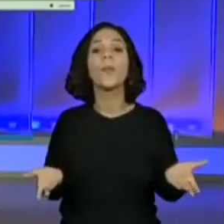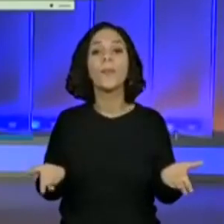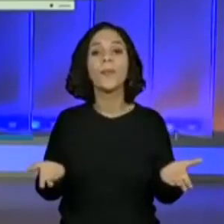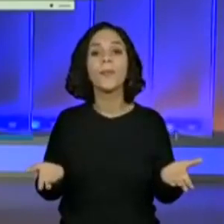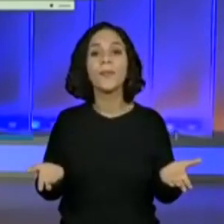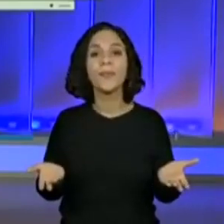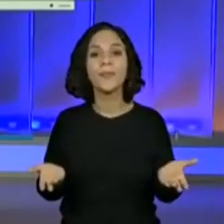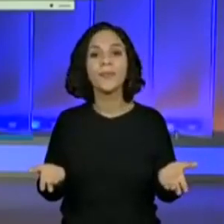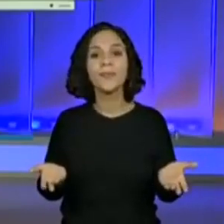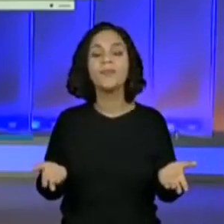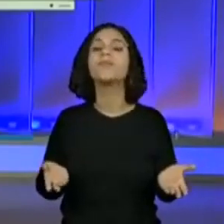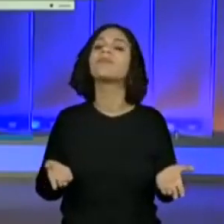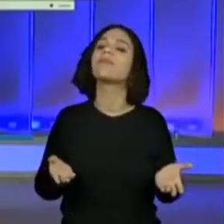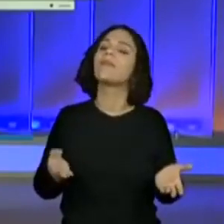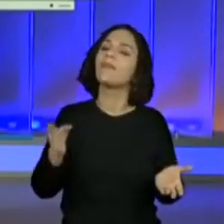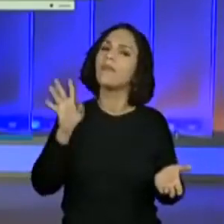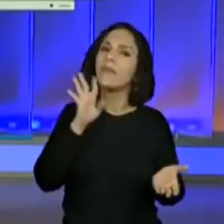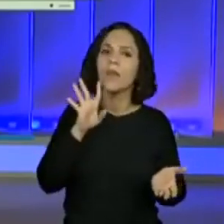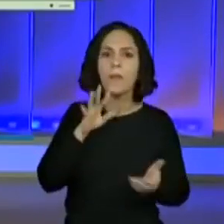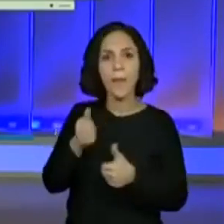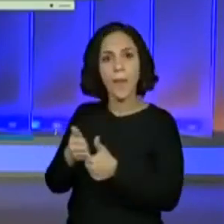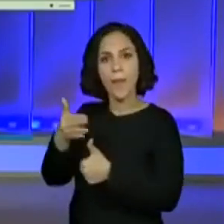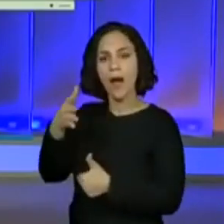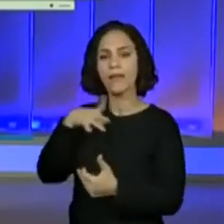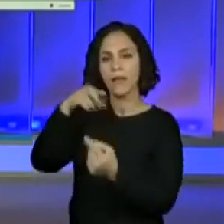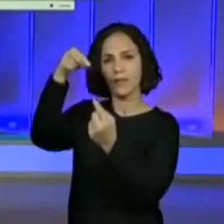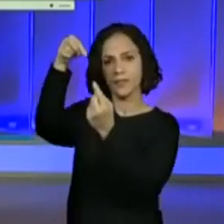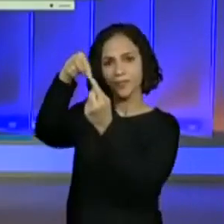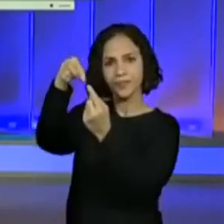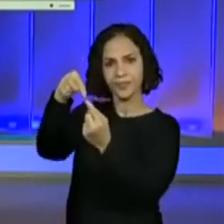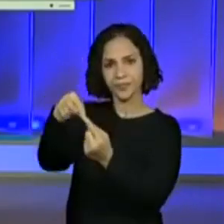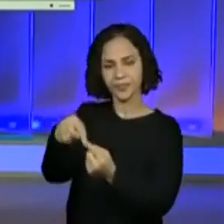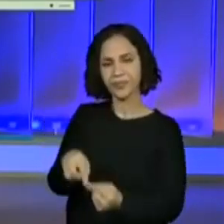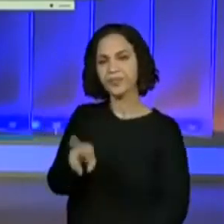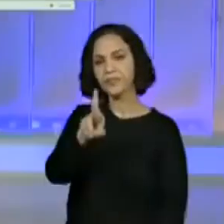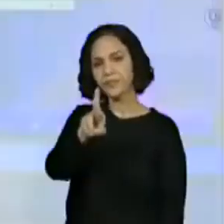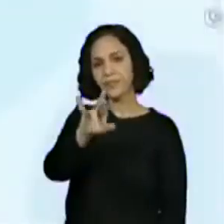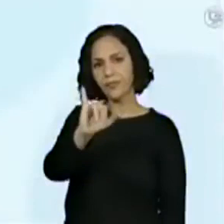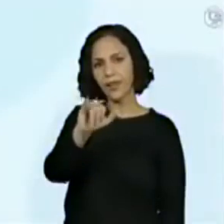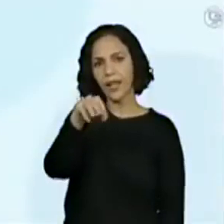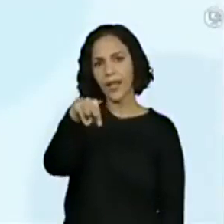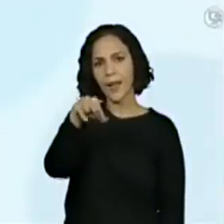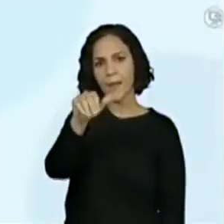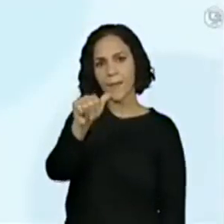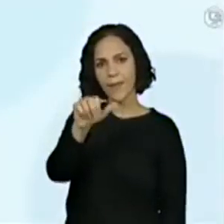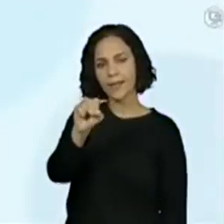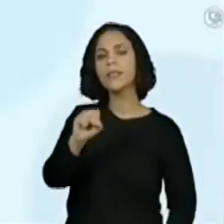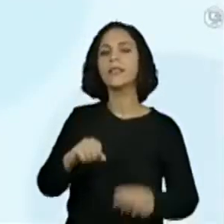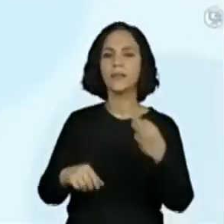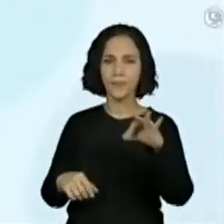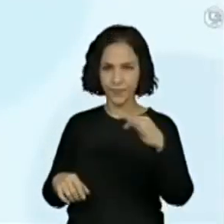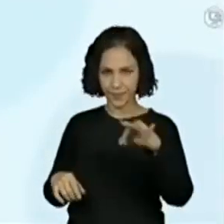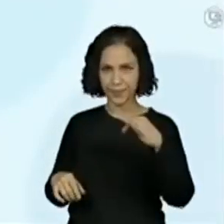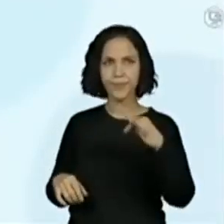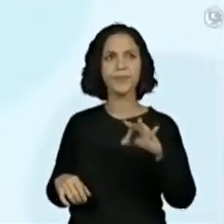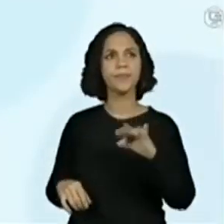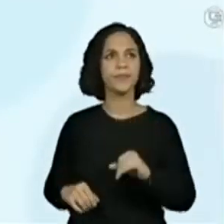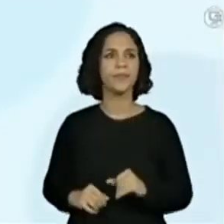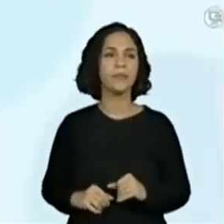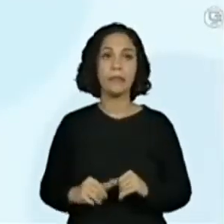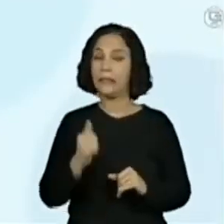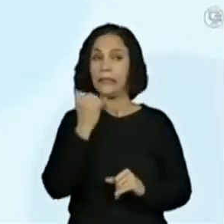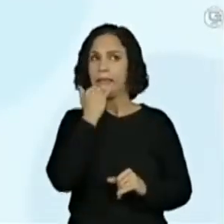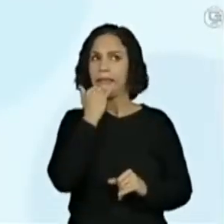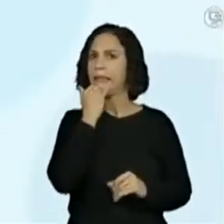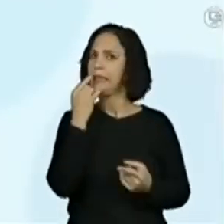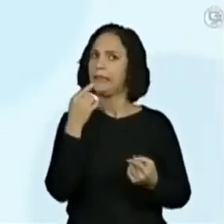Ah, ó, o legal... Mostra muita gente rimas. Rimas, e ambos têm. Então, a gente pode colocar assim, ó. Opa, com